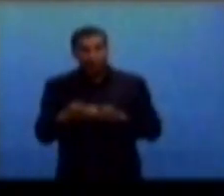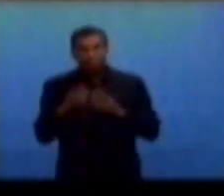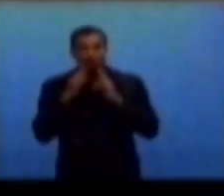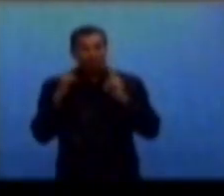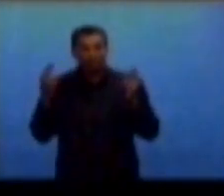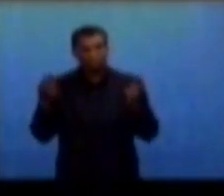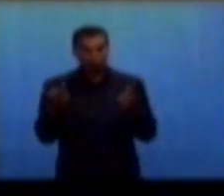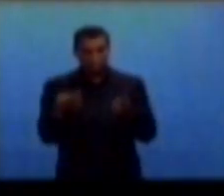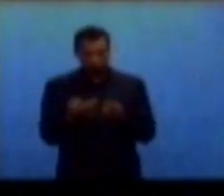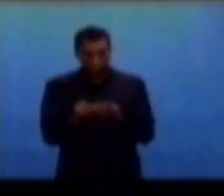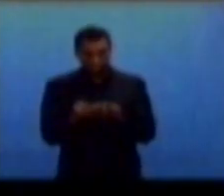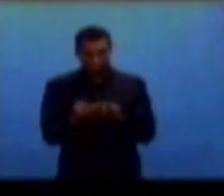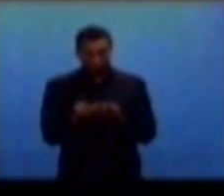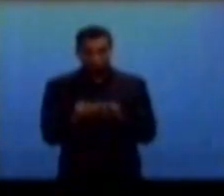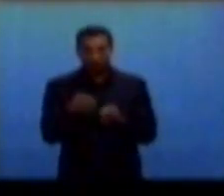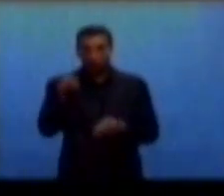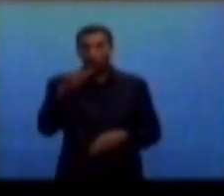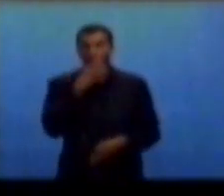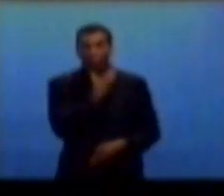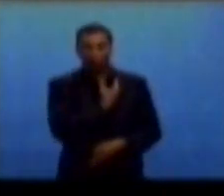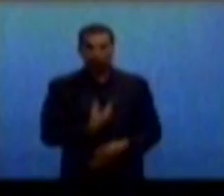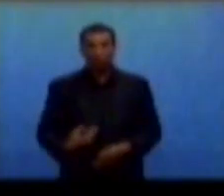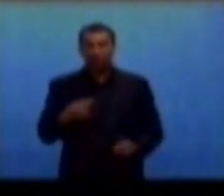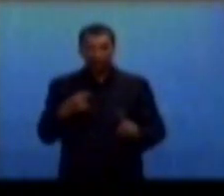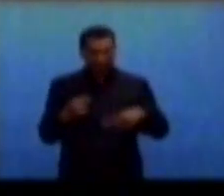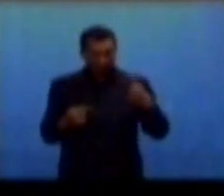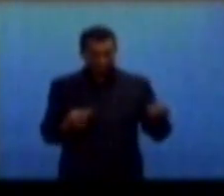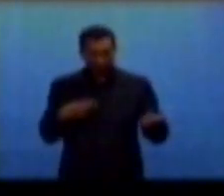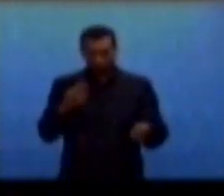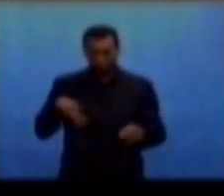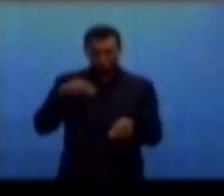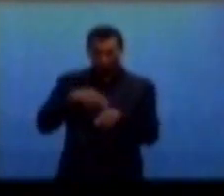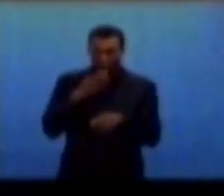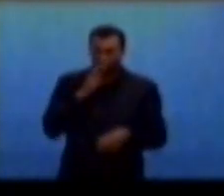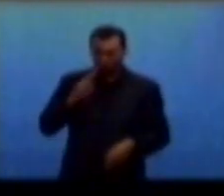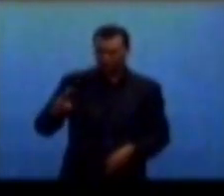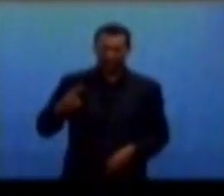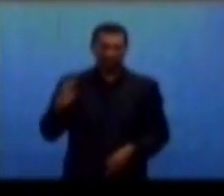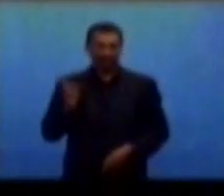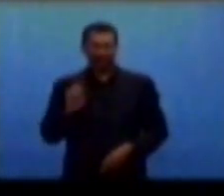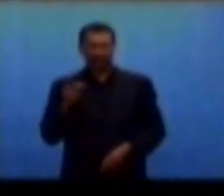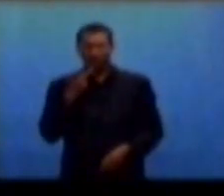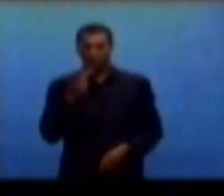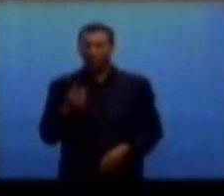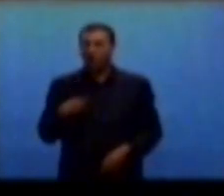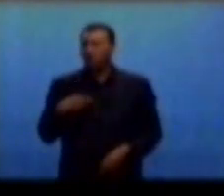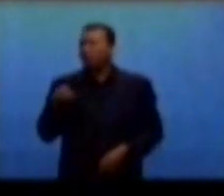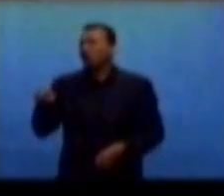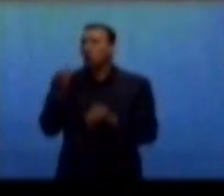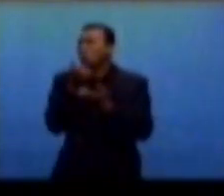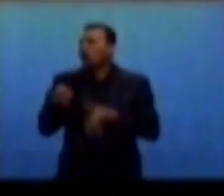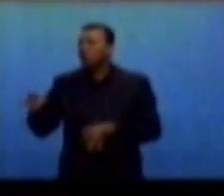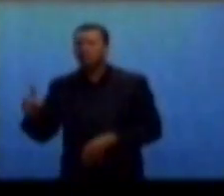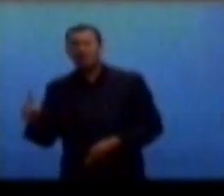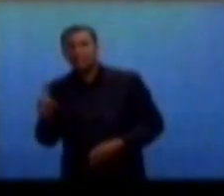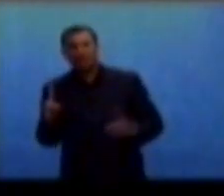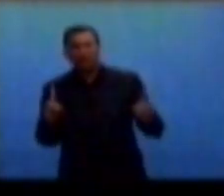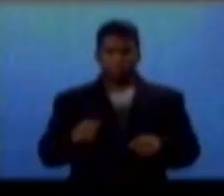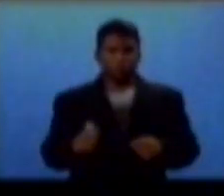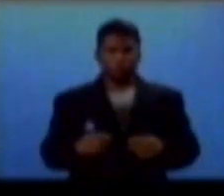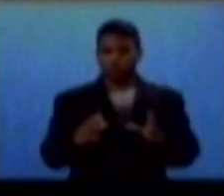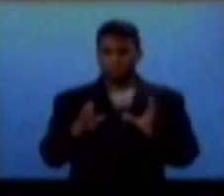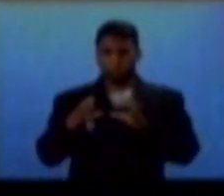Exª foi para a tribuna dessa casa, eu nem fui responder V. Exª para dizer que eu não queria que V. Exª tivesse audiência com o